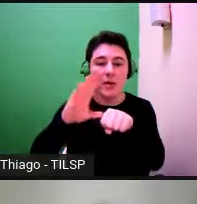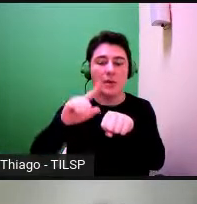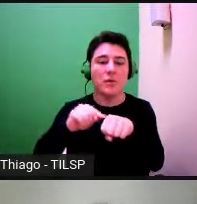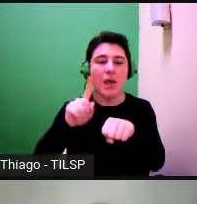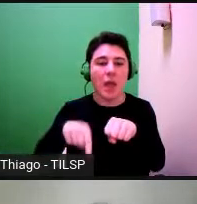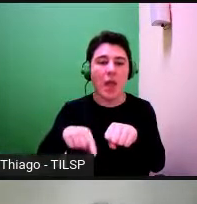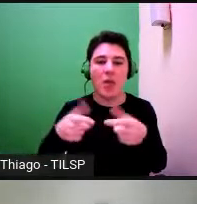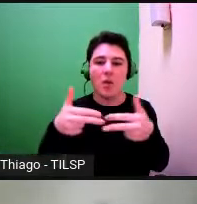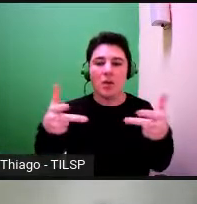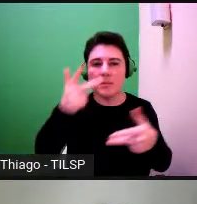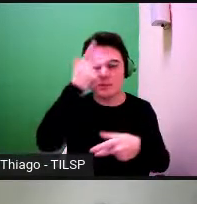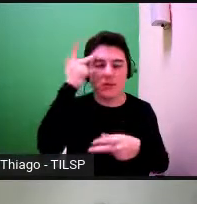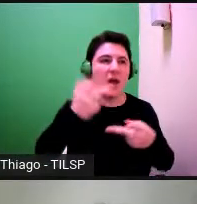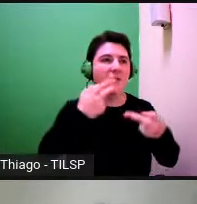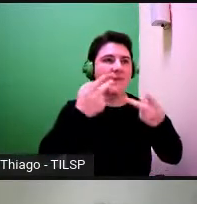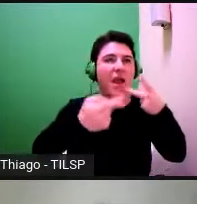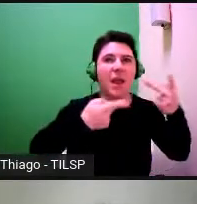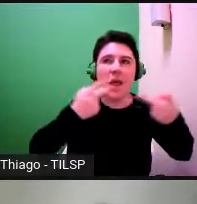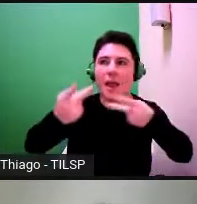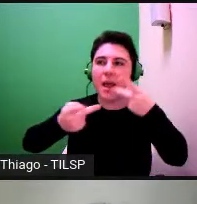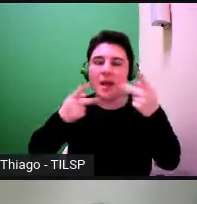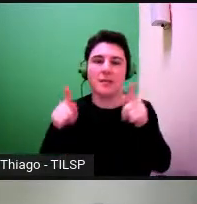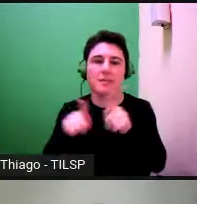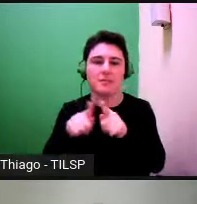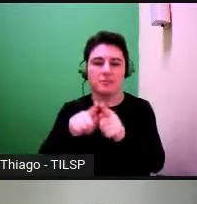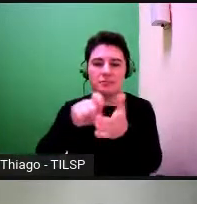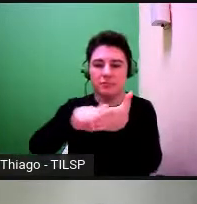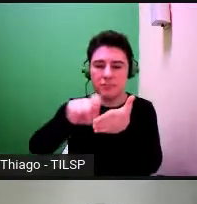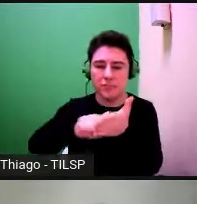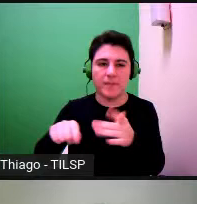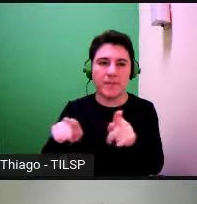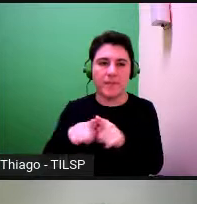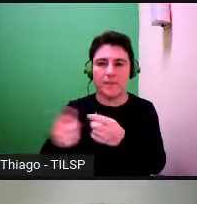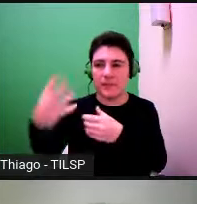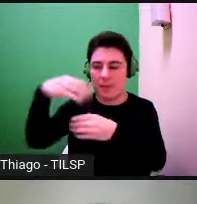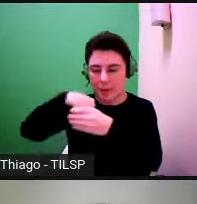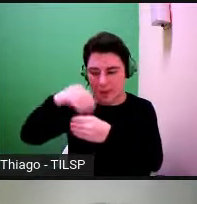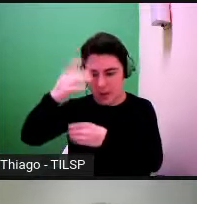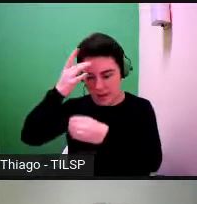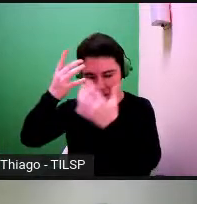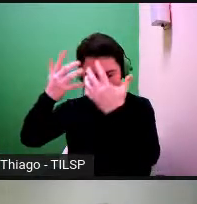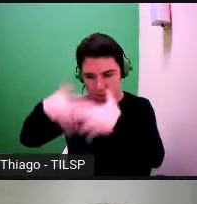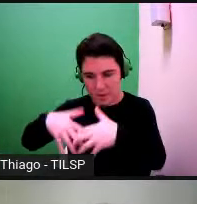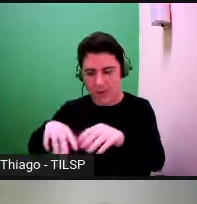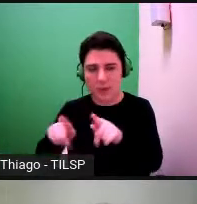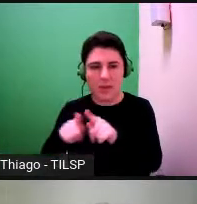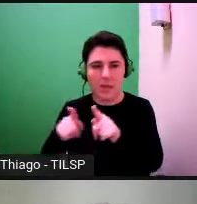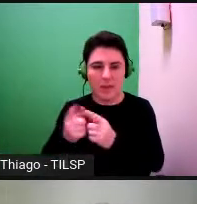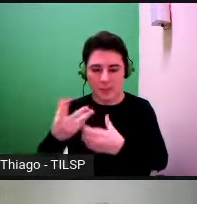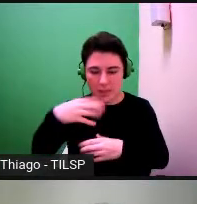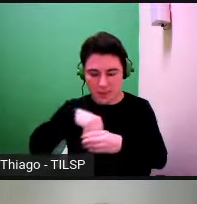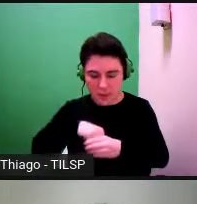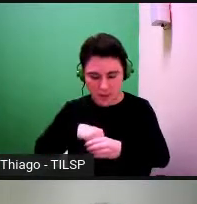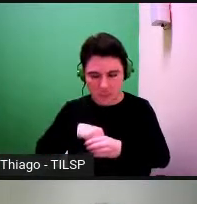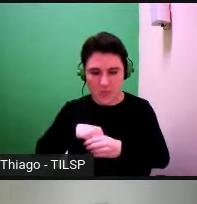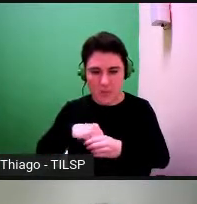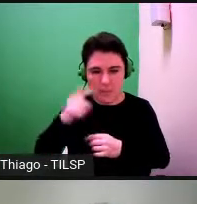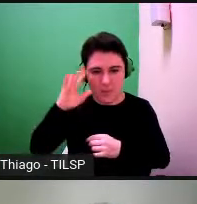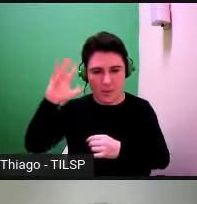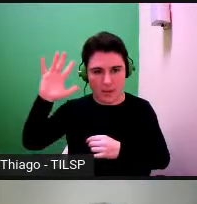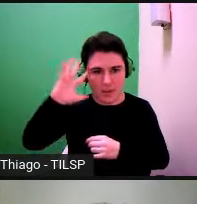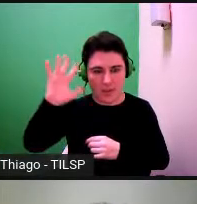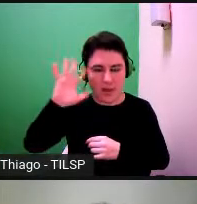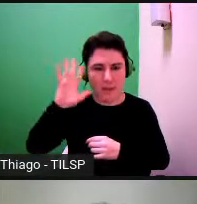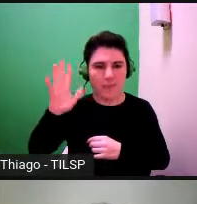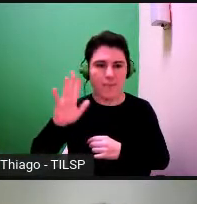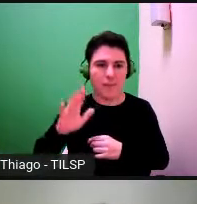escrevem está na cabeça está talvez no discurso interior mas só é conhecido de outros na medida em que é dito